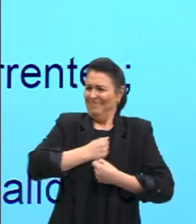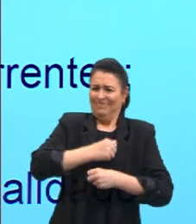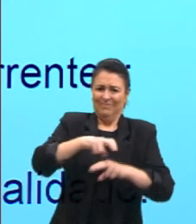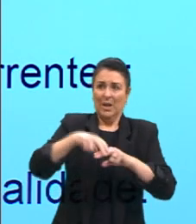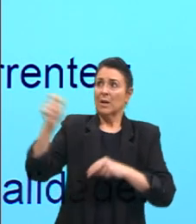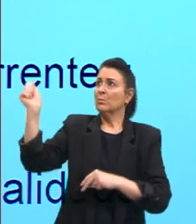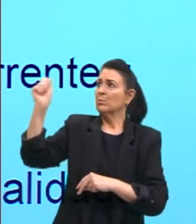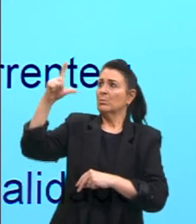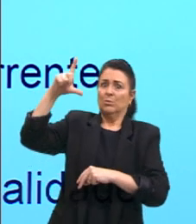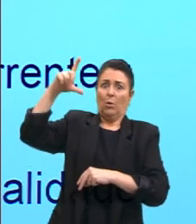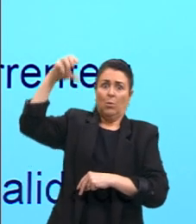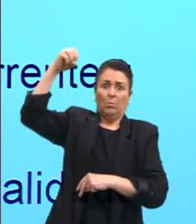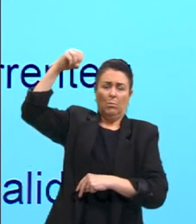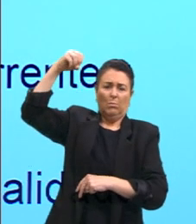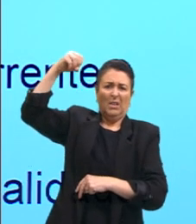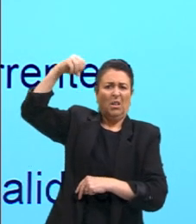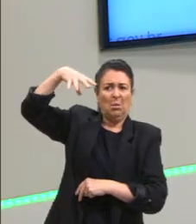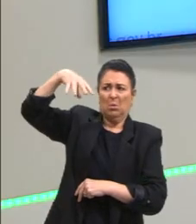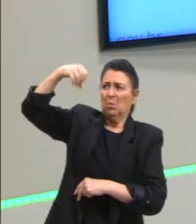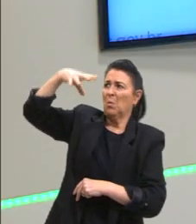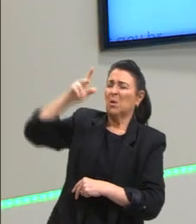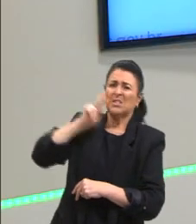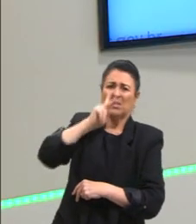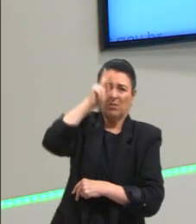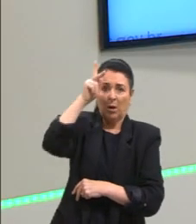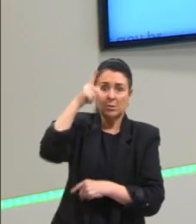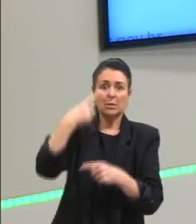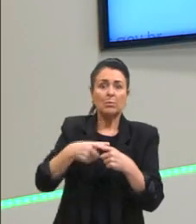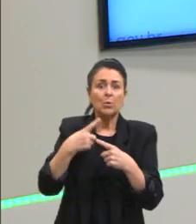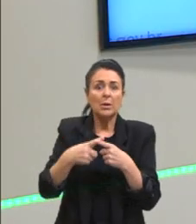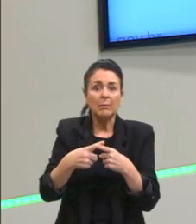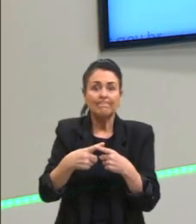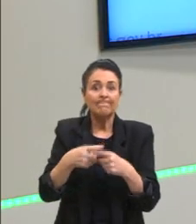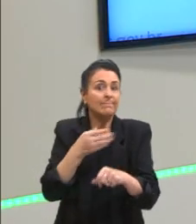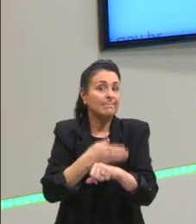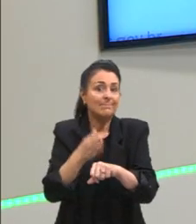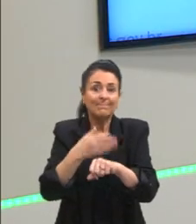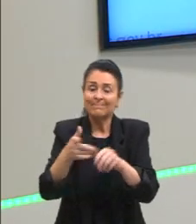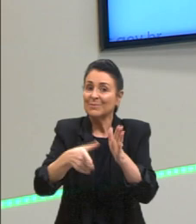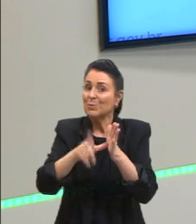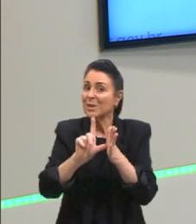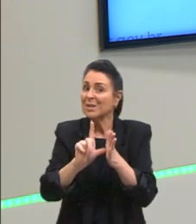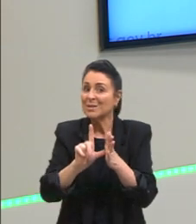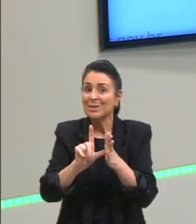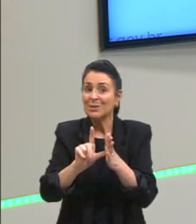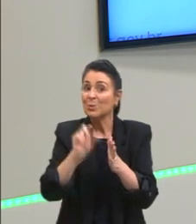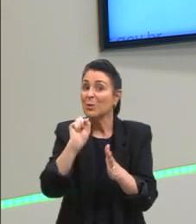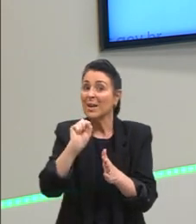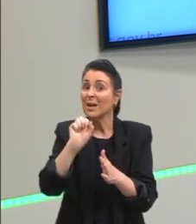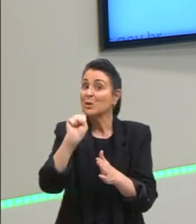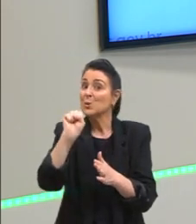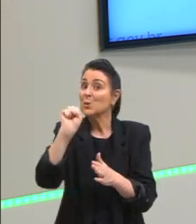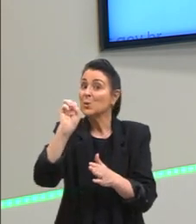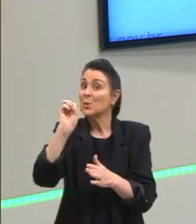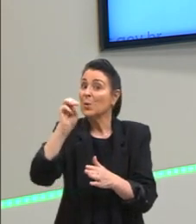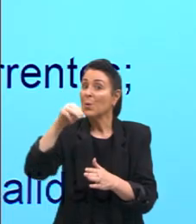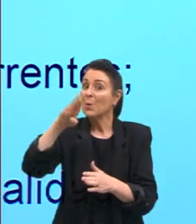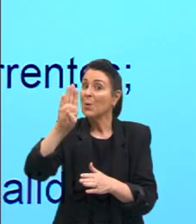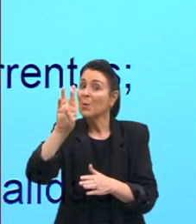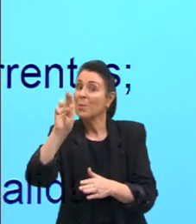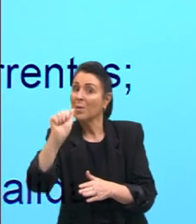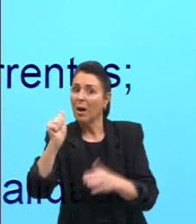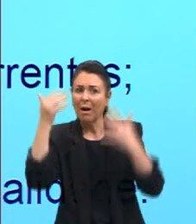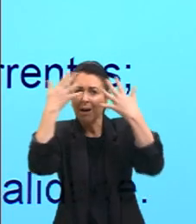sol, porque ele estava acostumado somente com a sombra. Então, o que é a luz do sol? É a verdade,